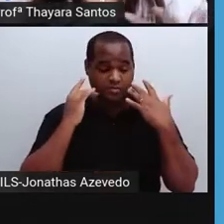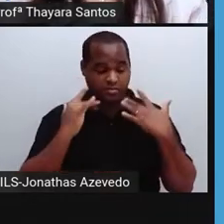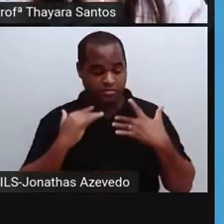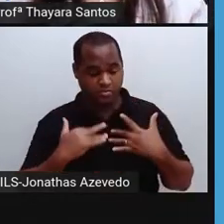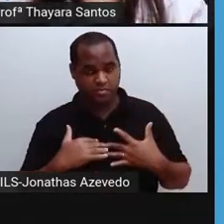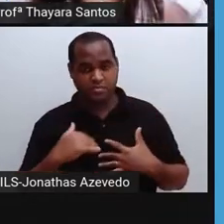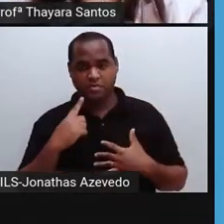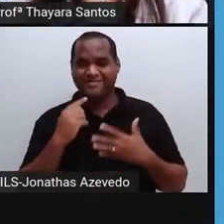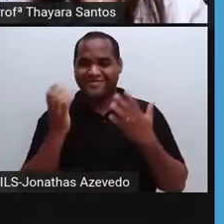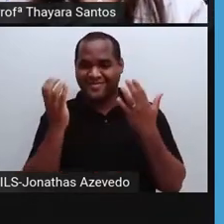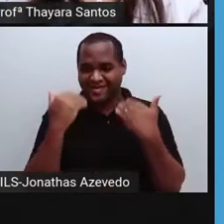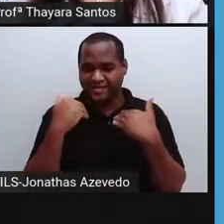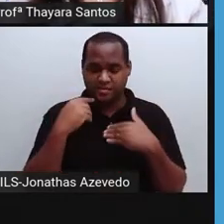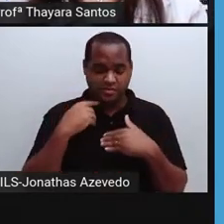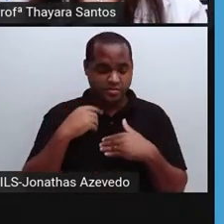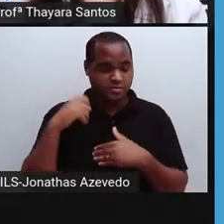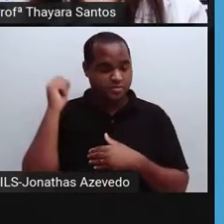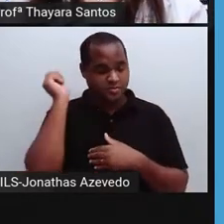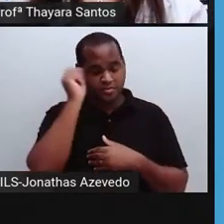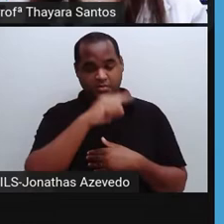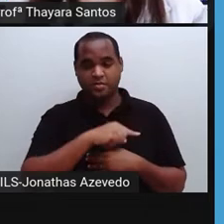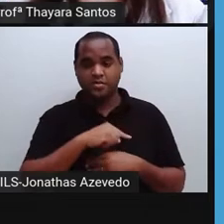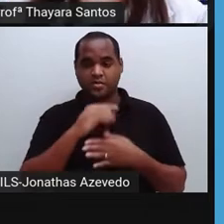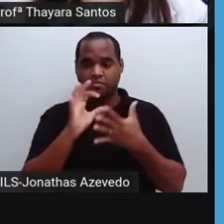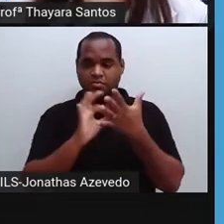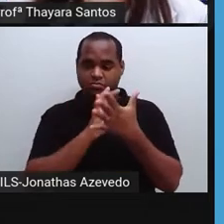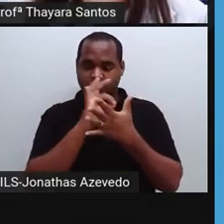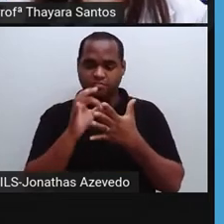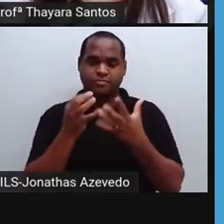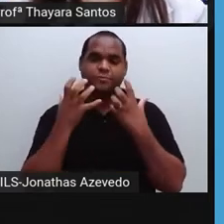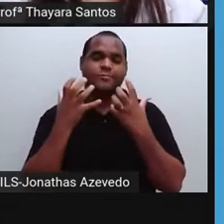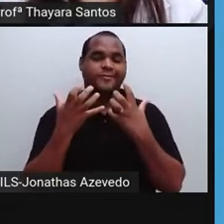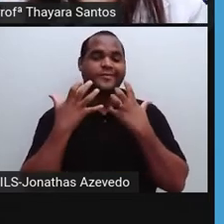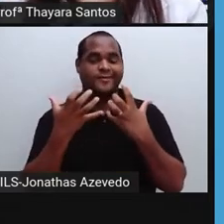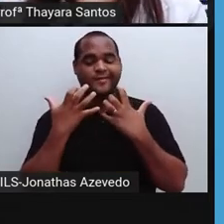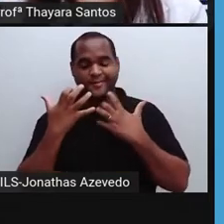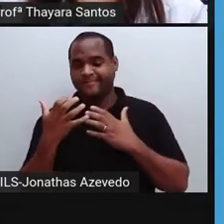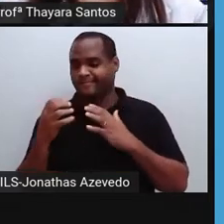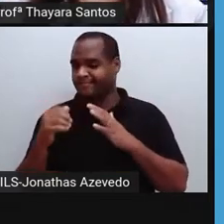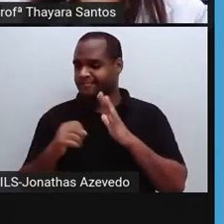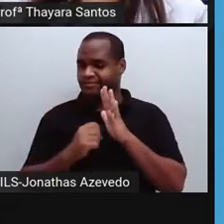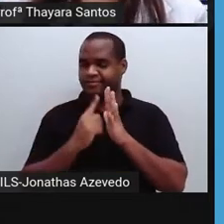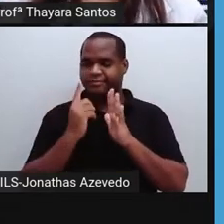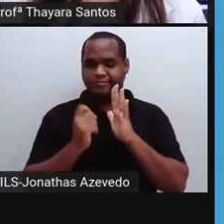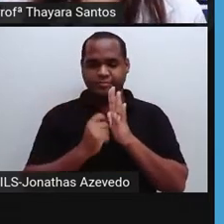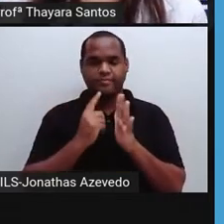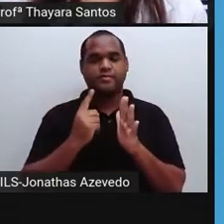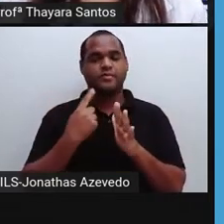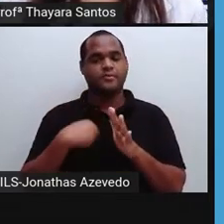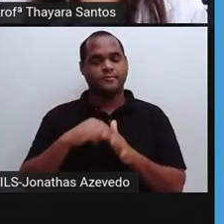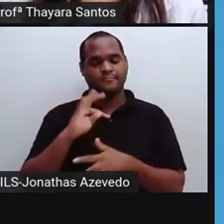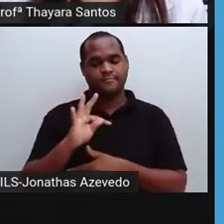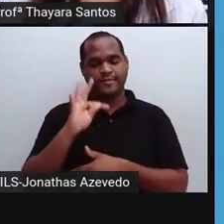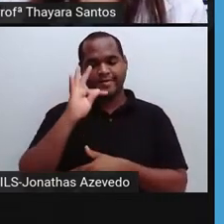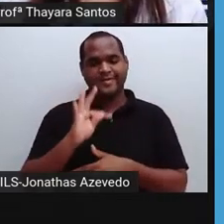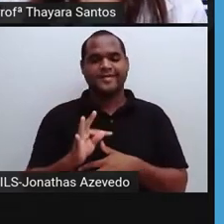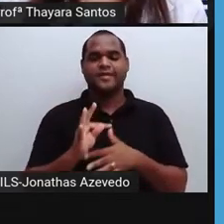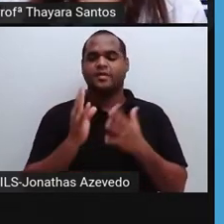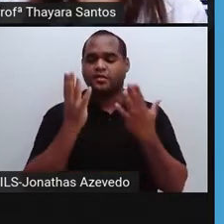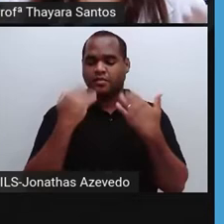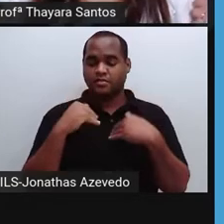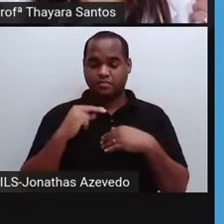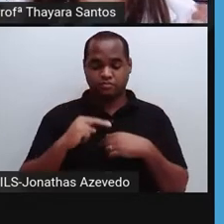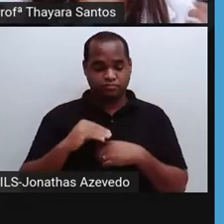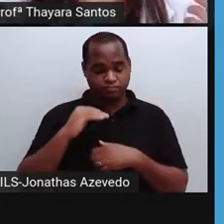infecção e as células de defesa estão tentando combater essa infecção. E para isso, para a nossa temperatura interna não aumentar